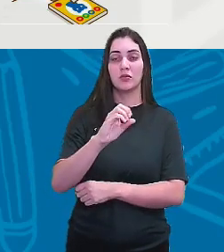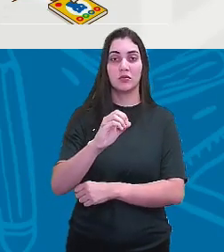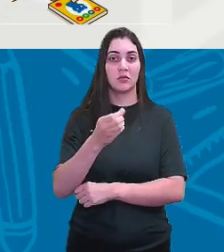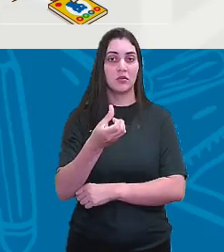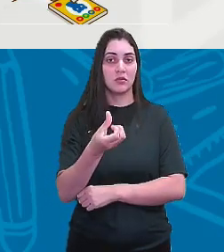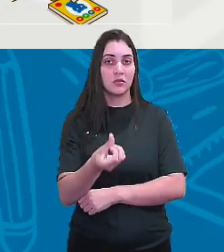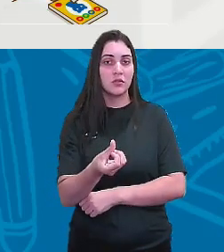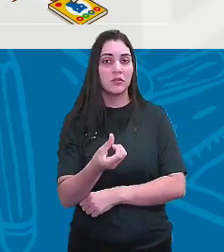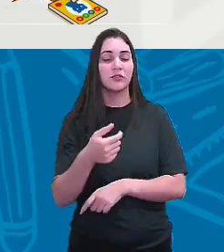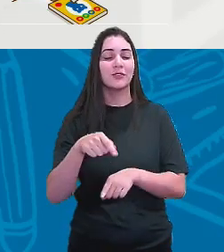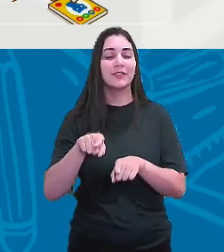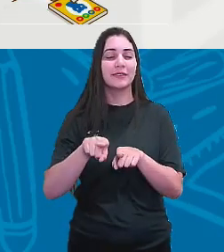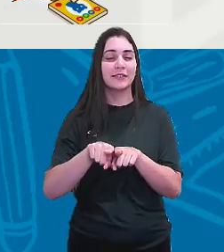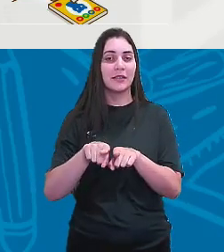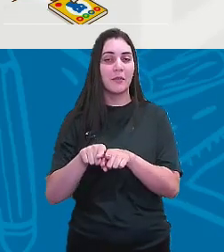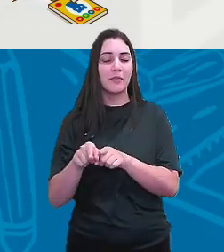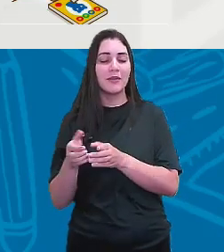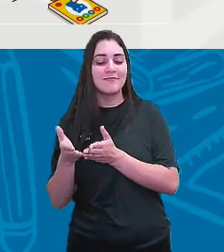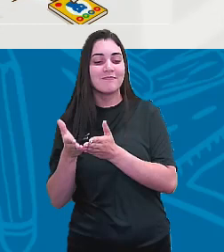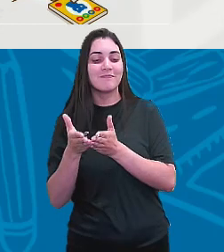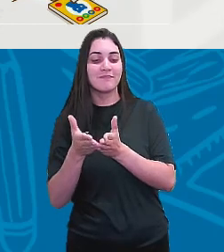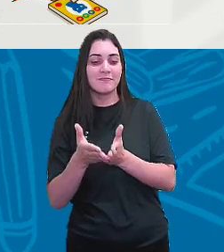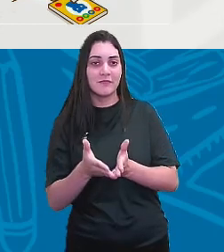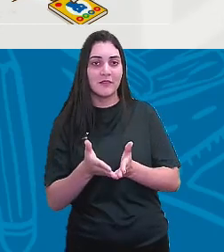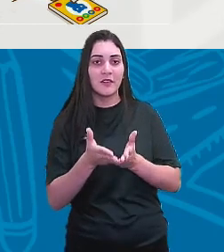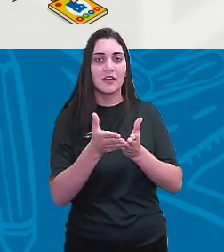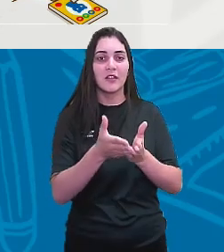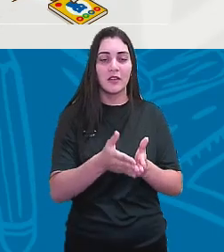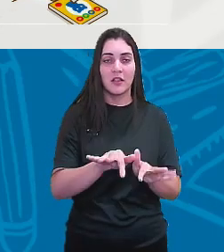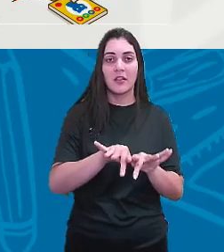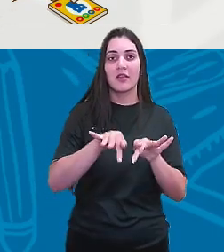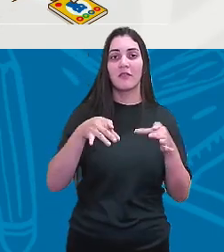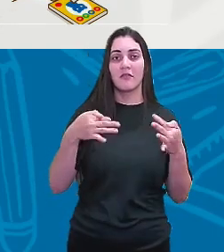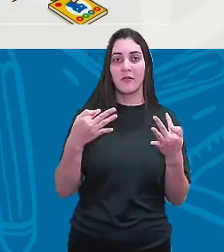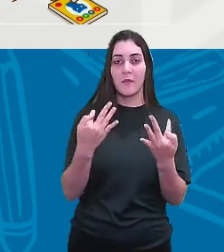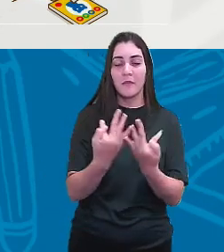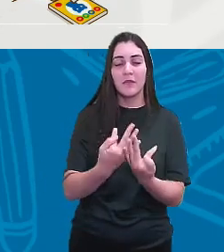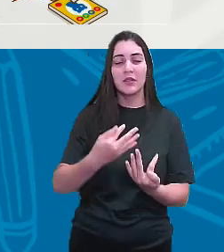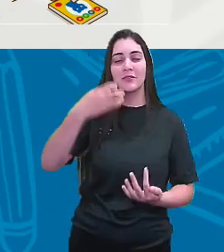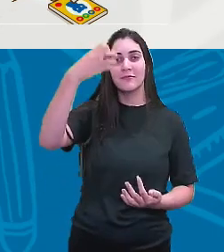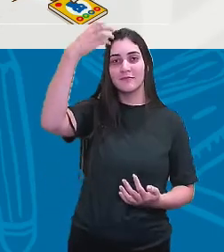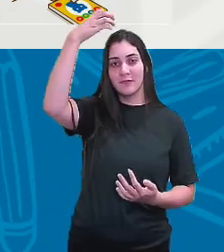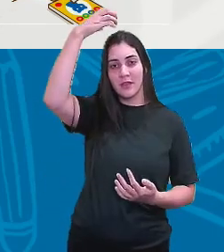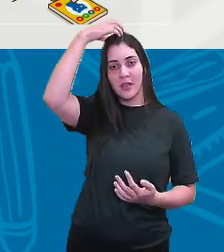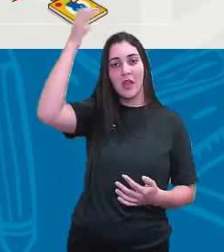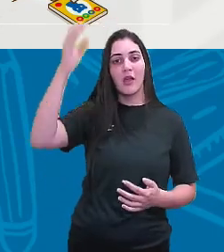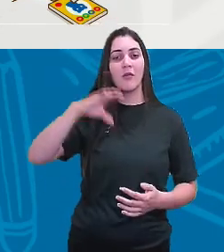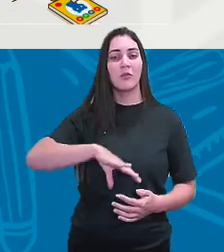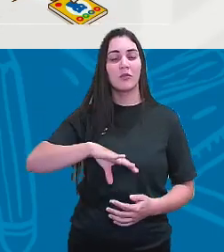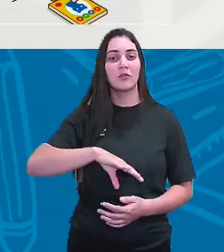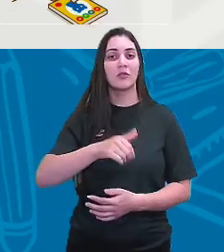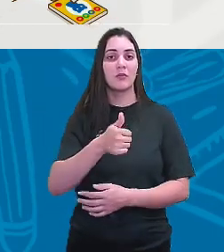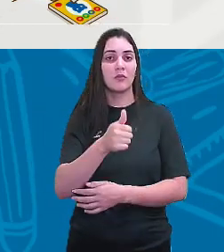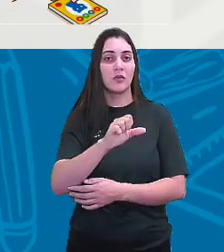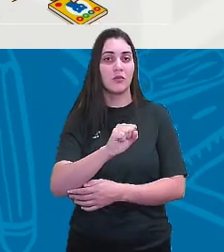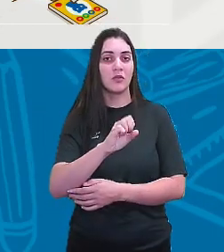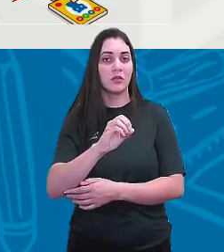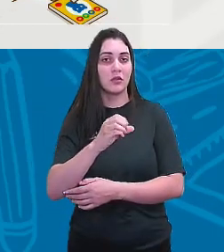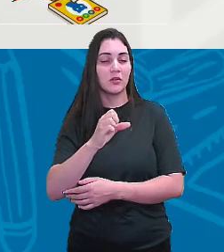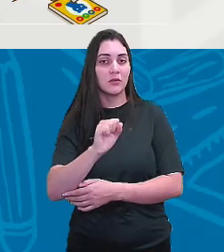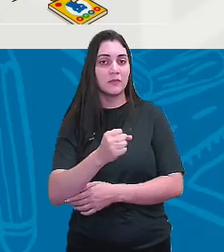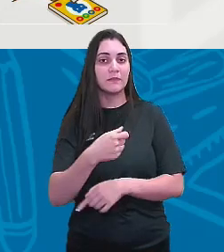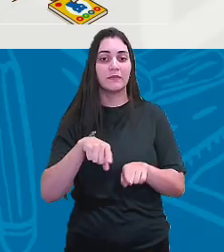a vinda da família real portuguesa no ano de 1808, a abertura dos portos